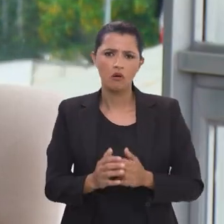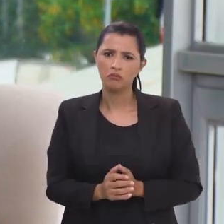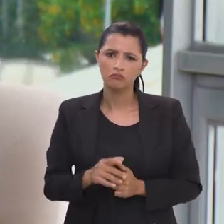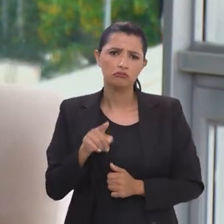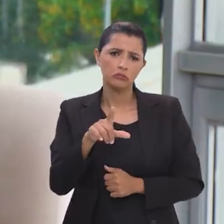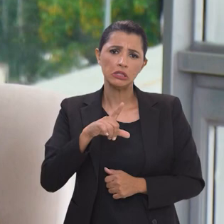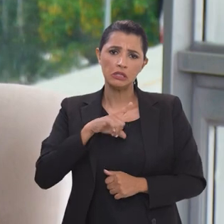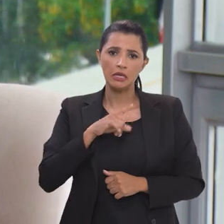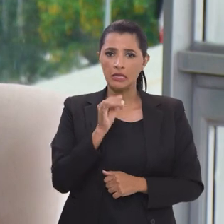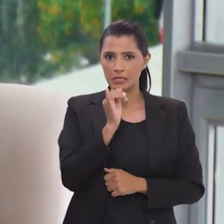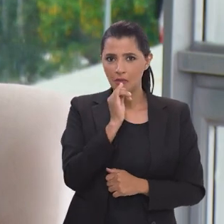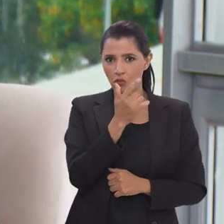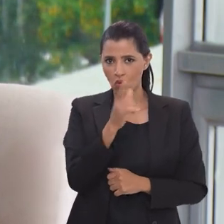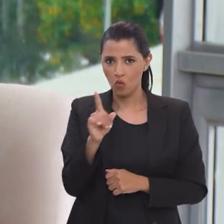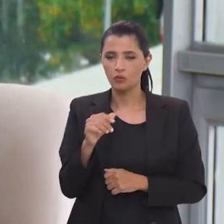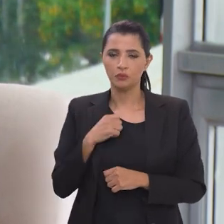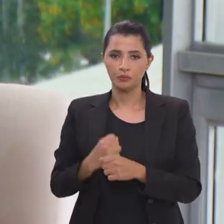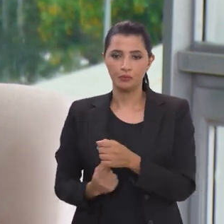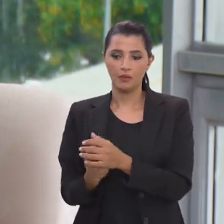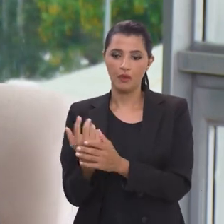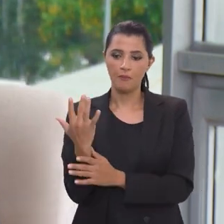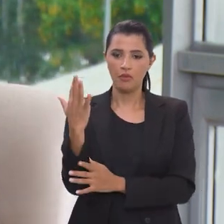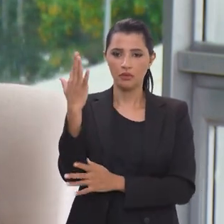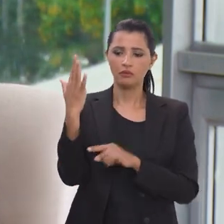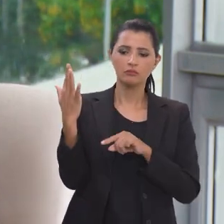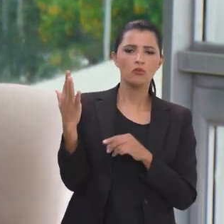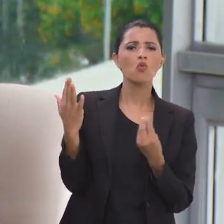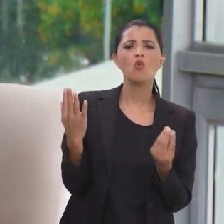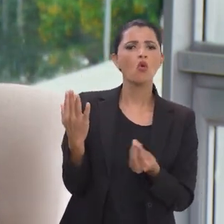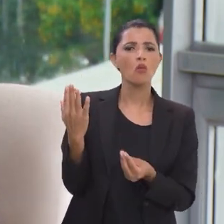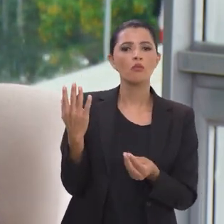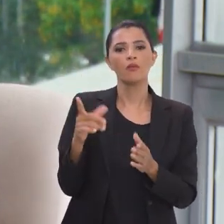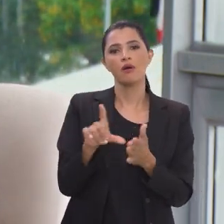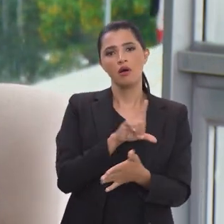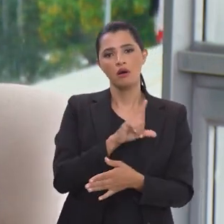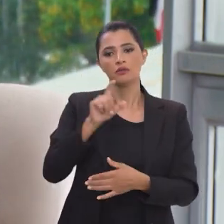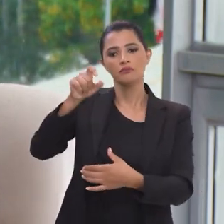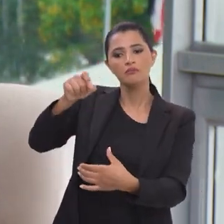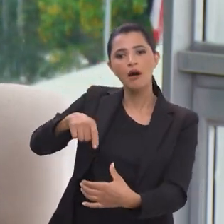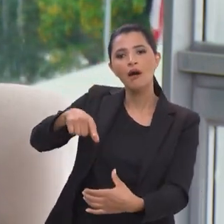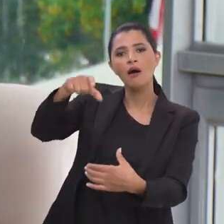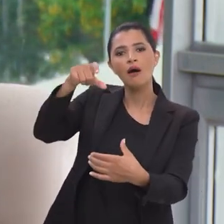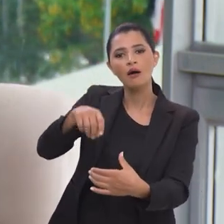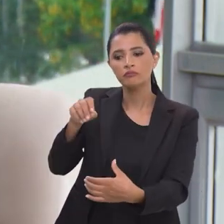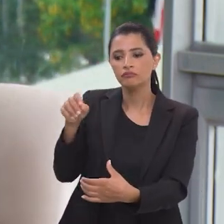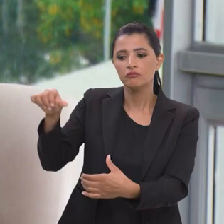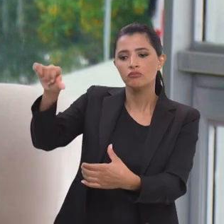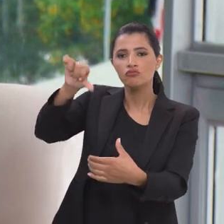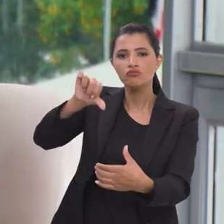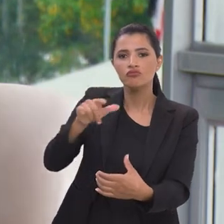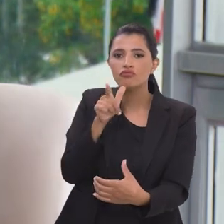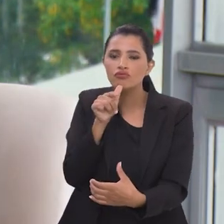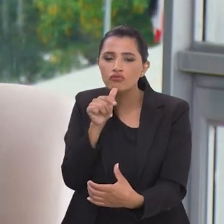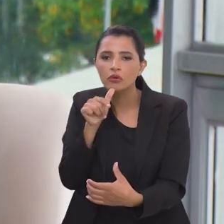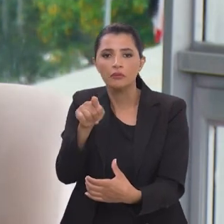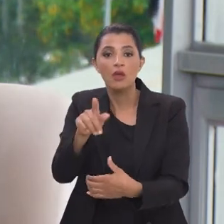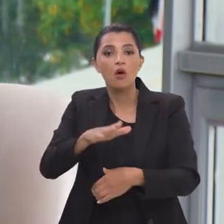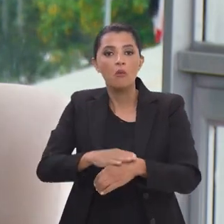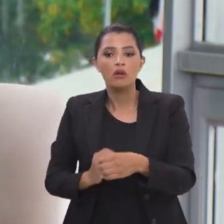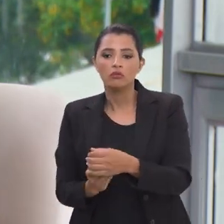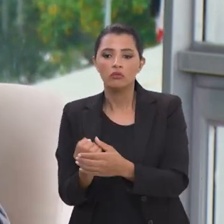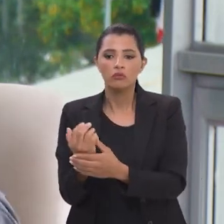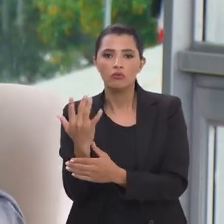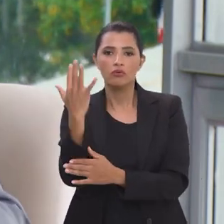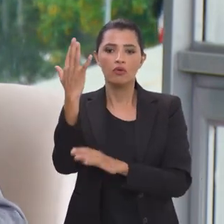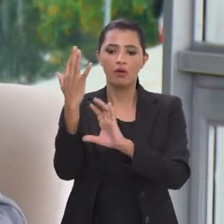uma planta, né, para você poder colher, você vai ter que plantar, você vai ter que cuidar para poder chegar a